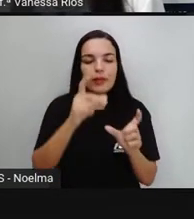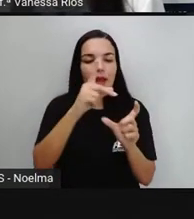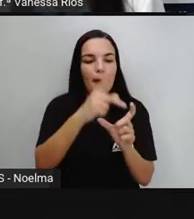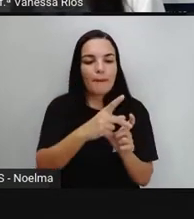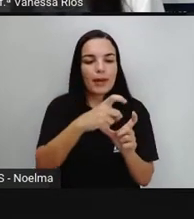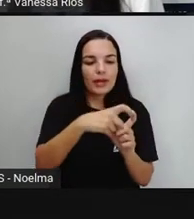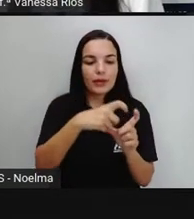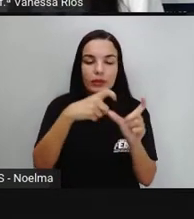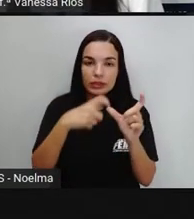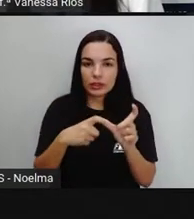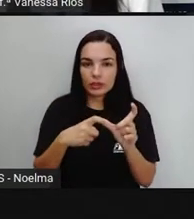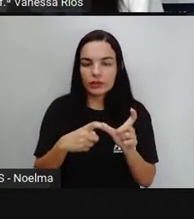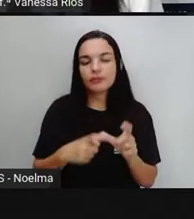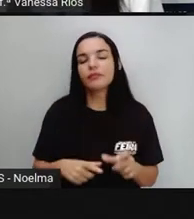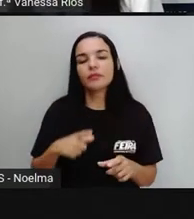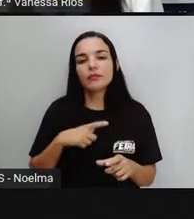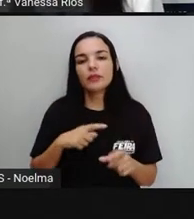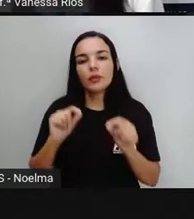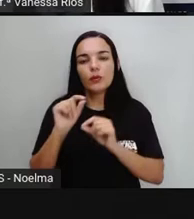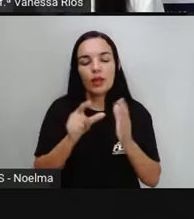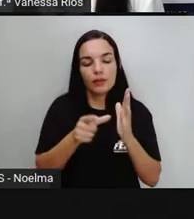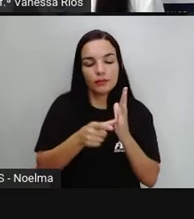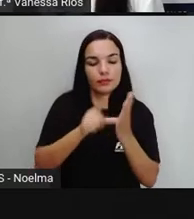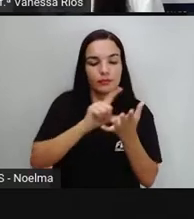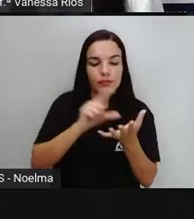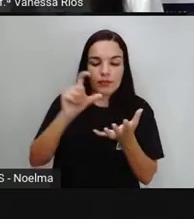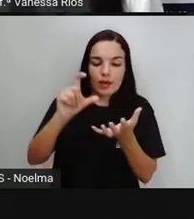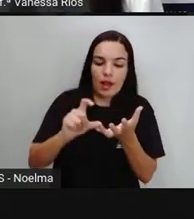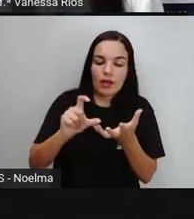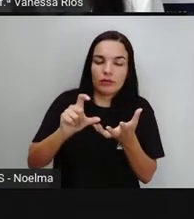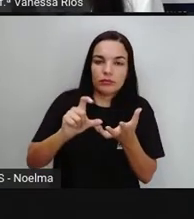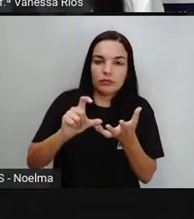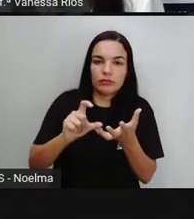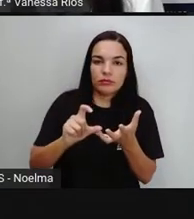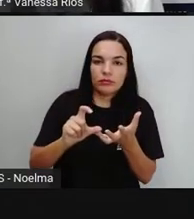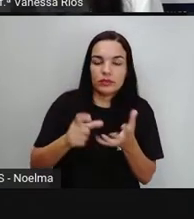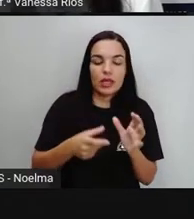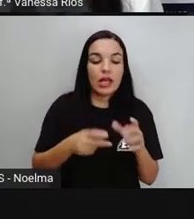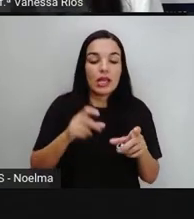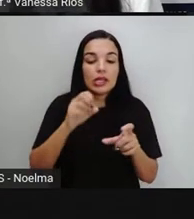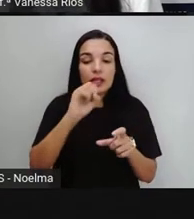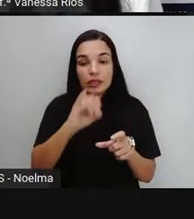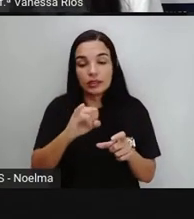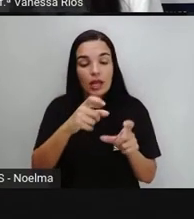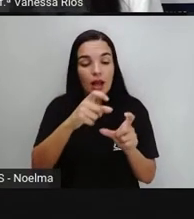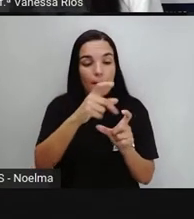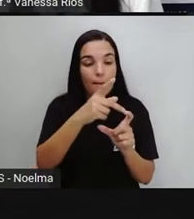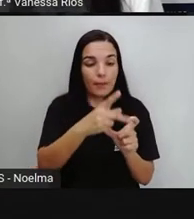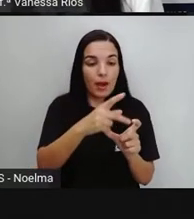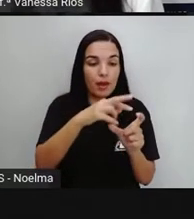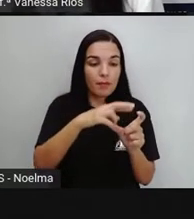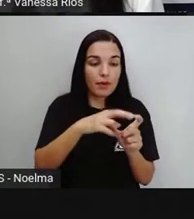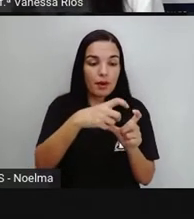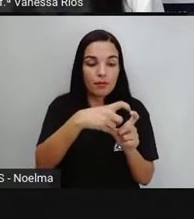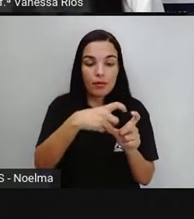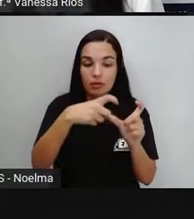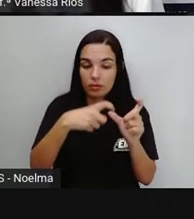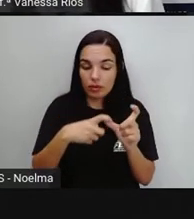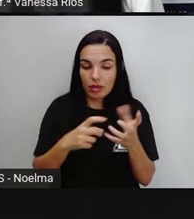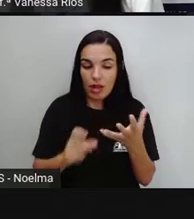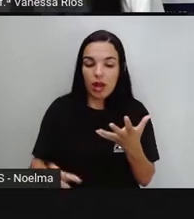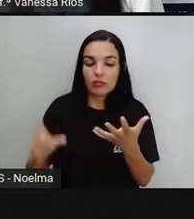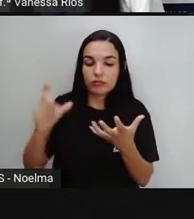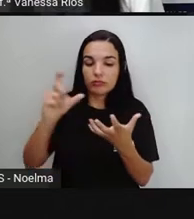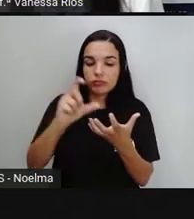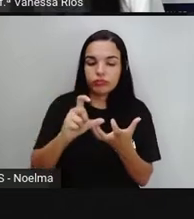tônica como penúltima sílaba, e as proparoxítonas são as palavras que têm a sílaba tônica localizada aí na